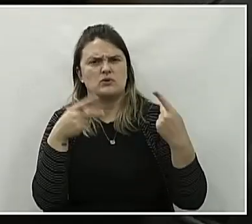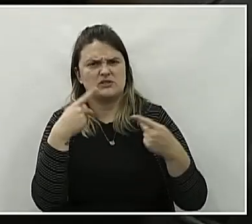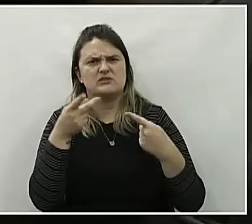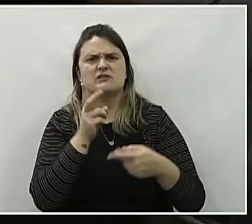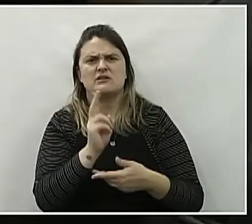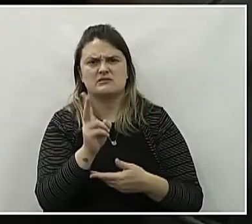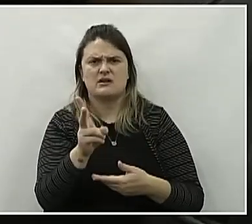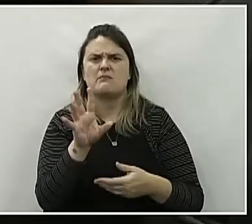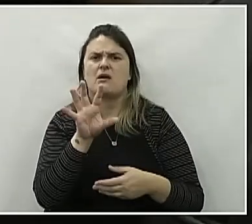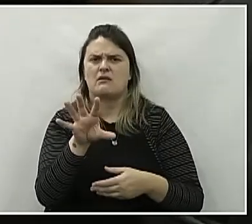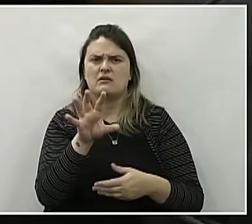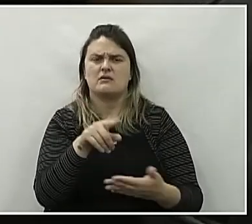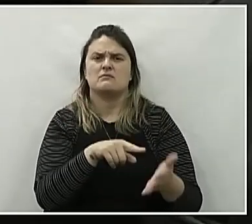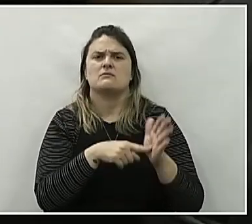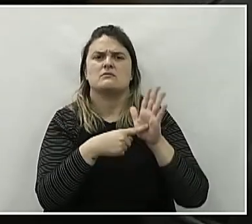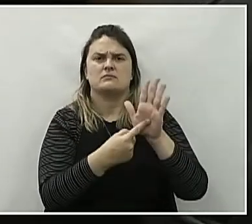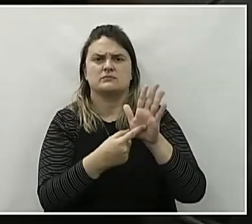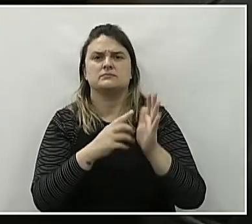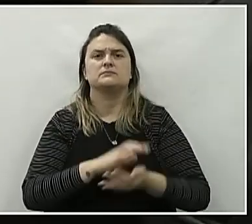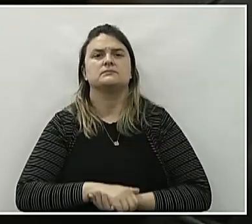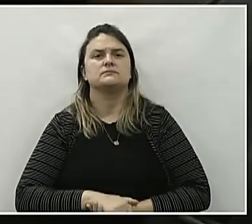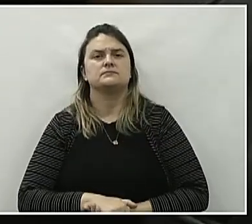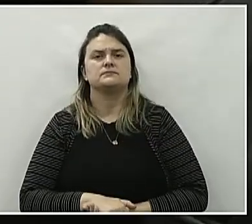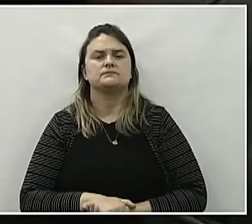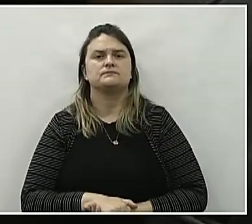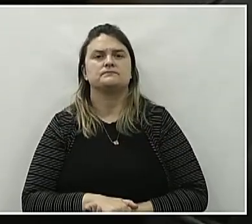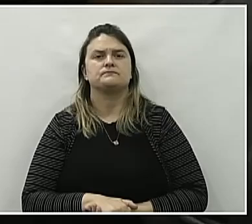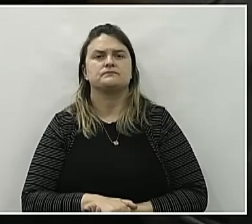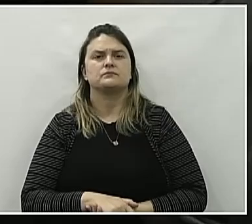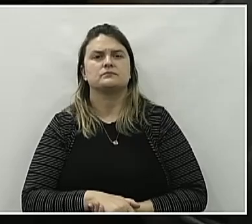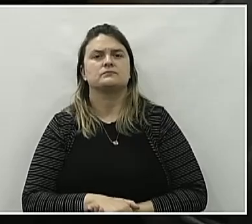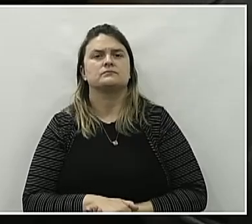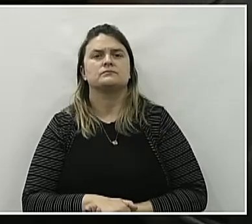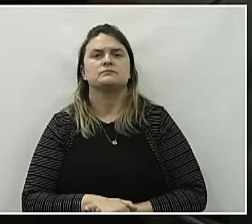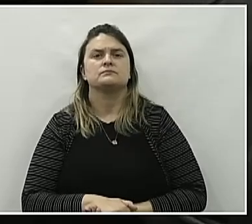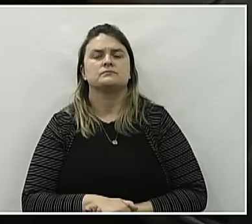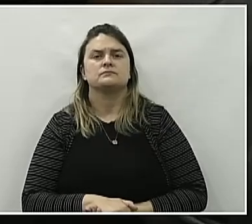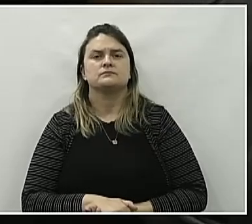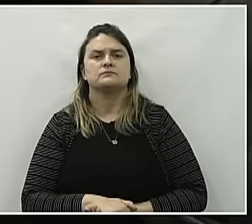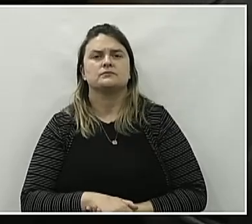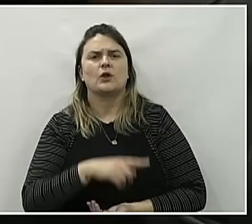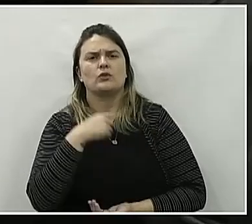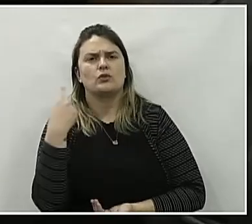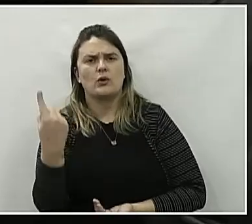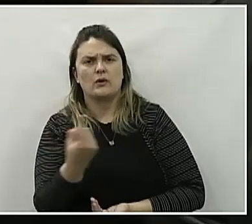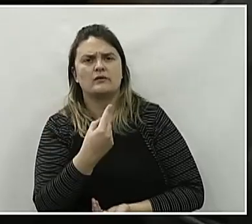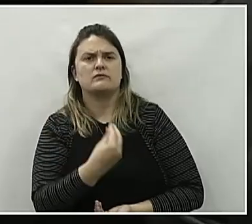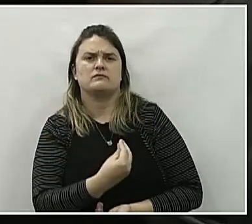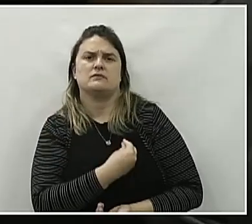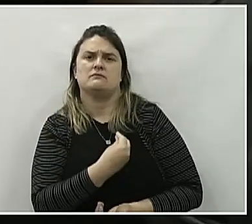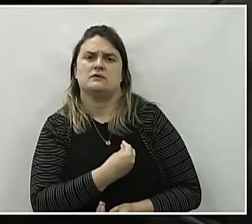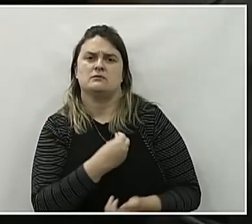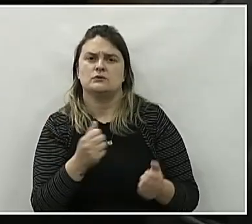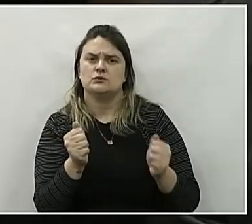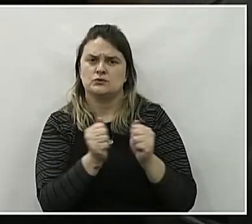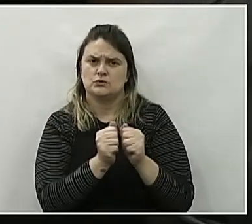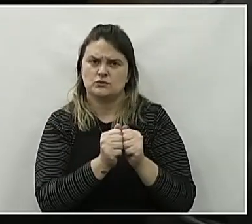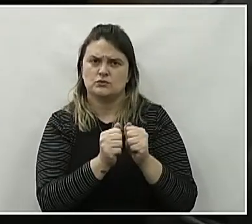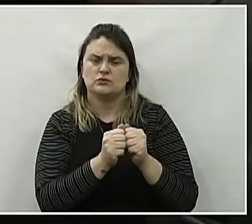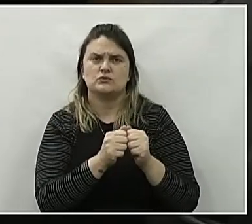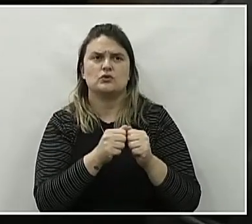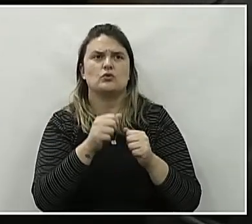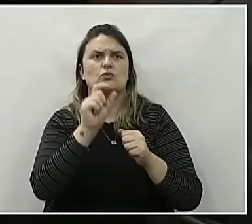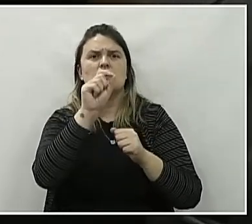apresenta, nós ainda convivemos com as